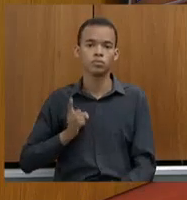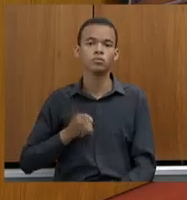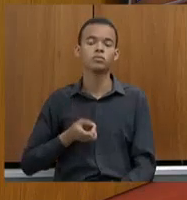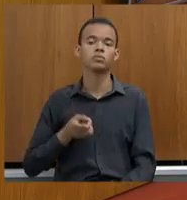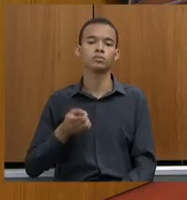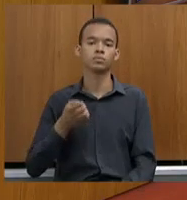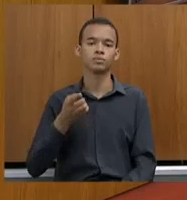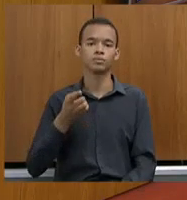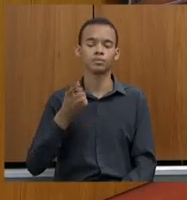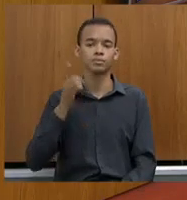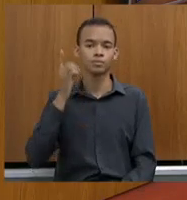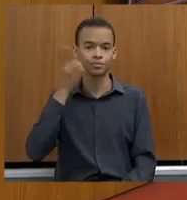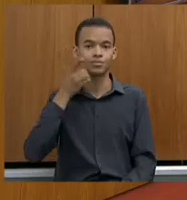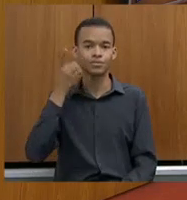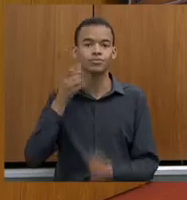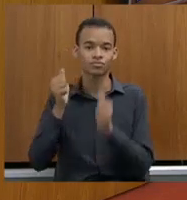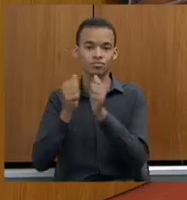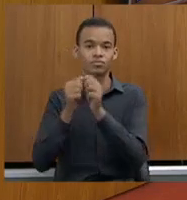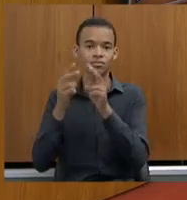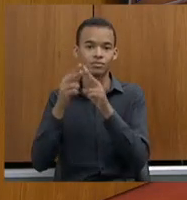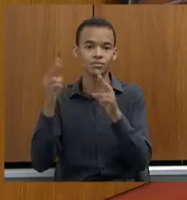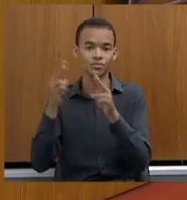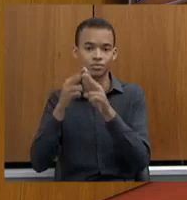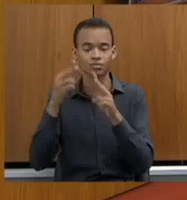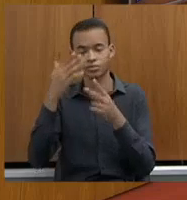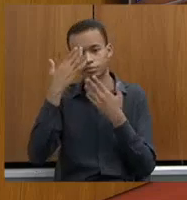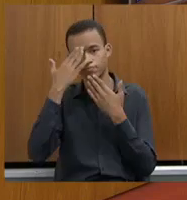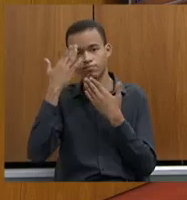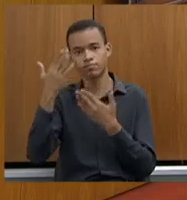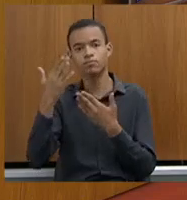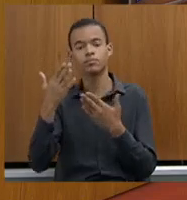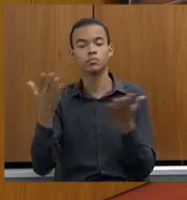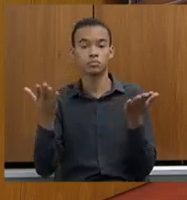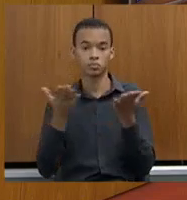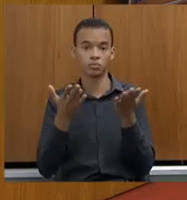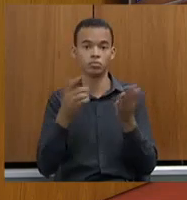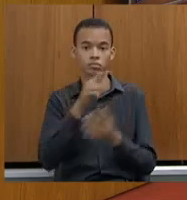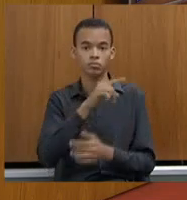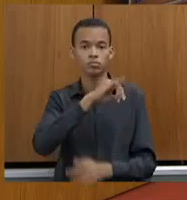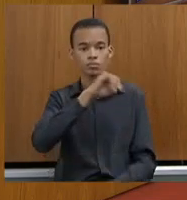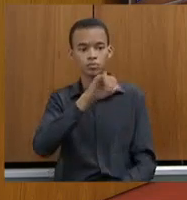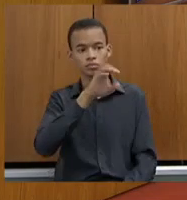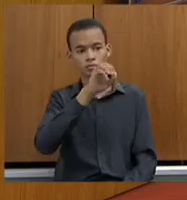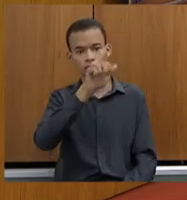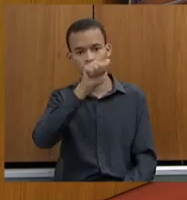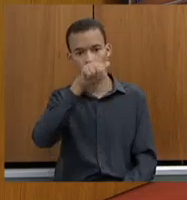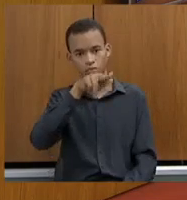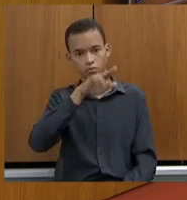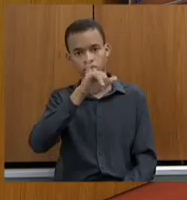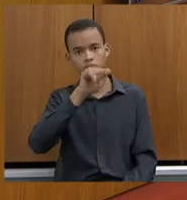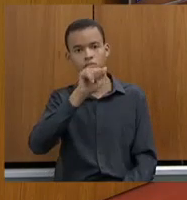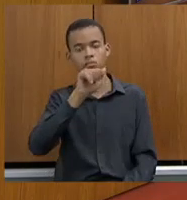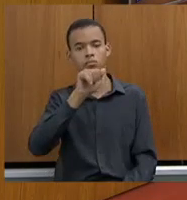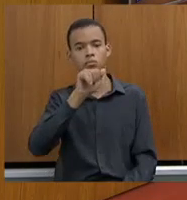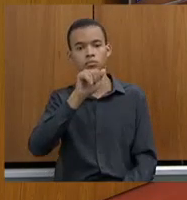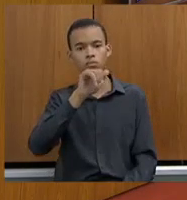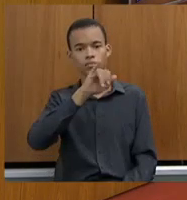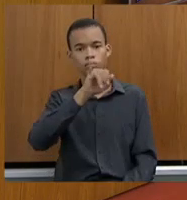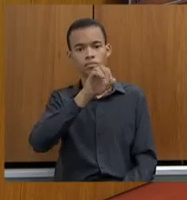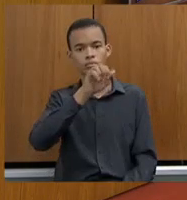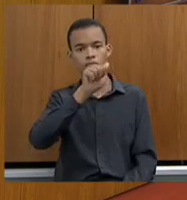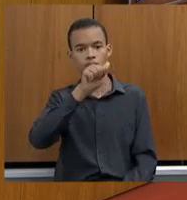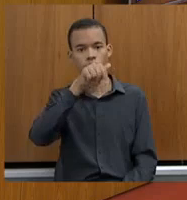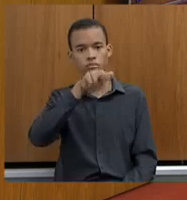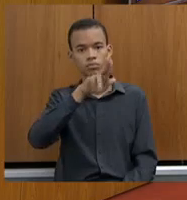remotamente. A presidência do doutor Joaquim tem se manifestado aqui a preocupação com